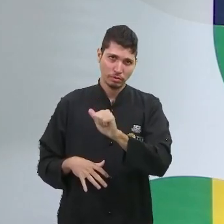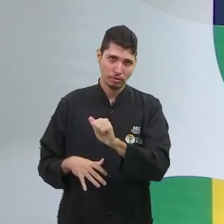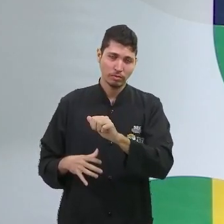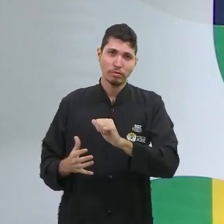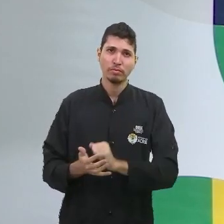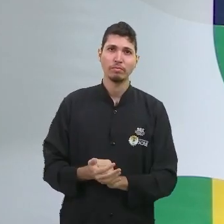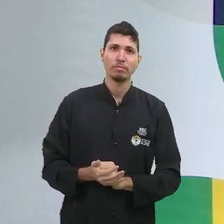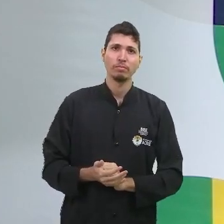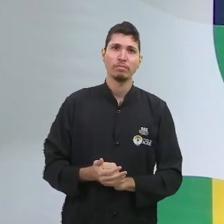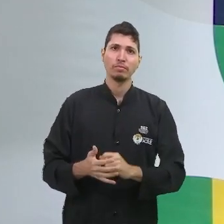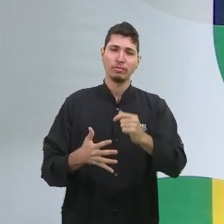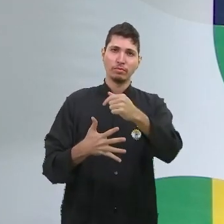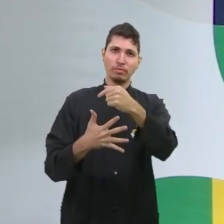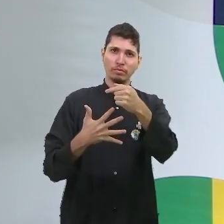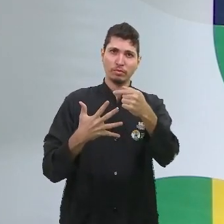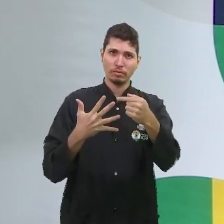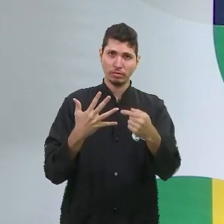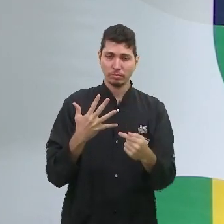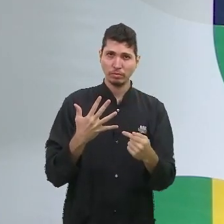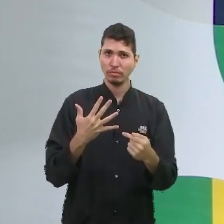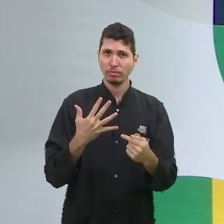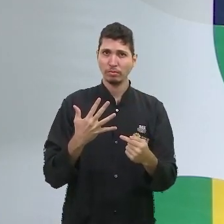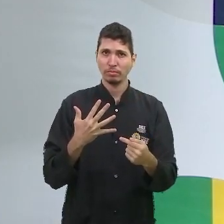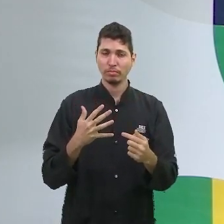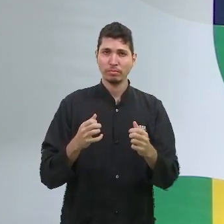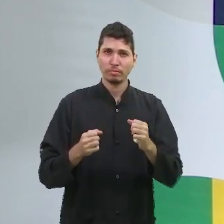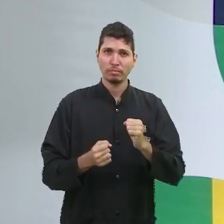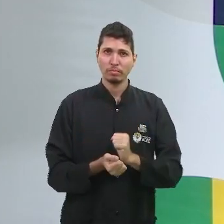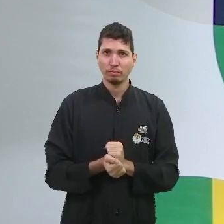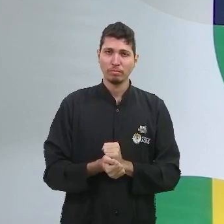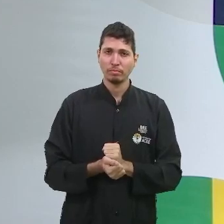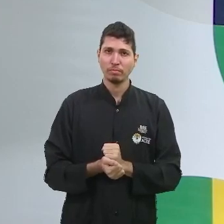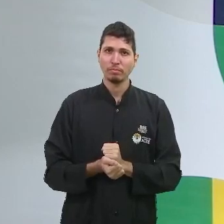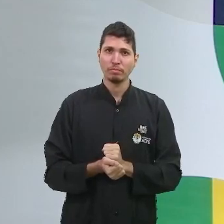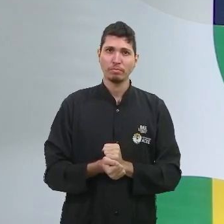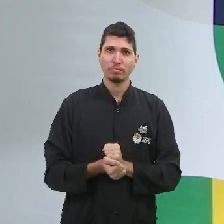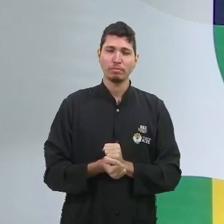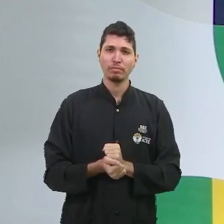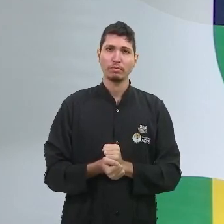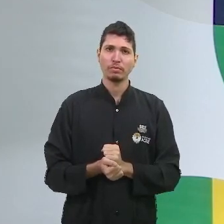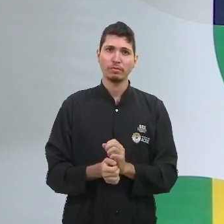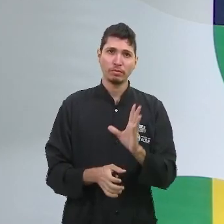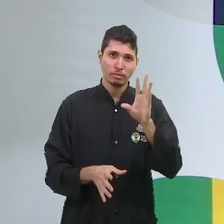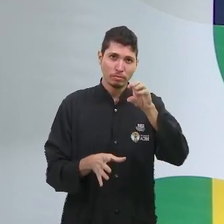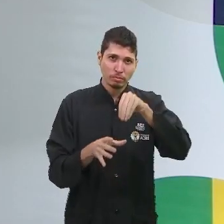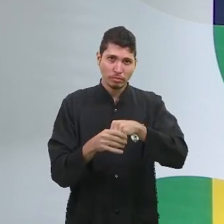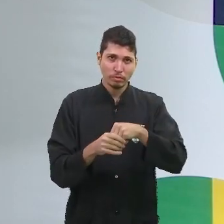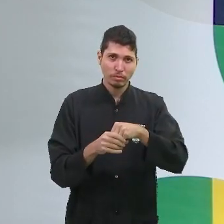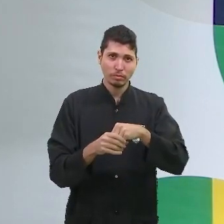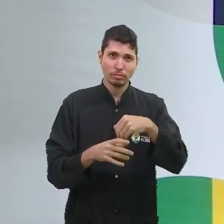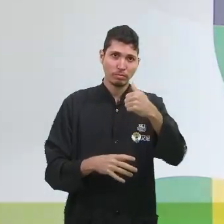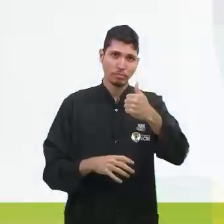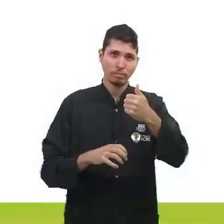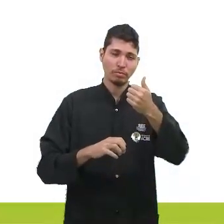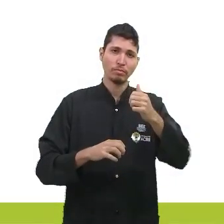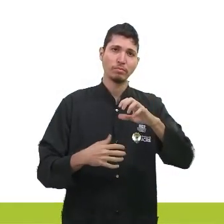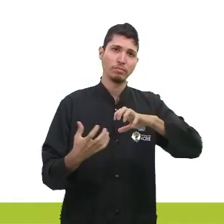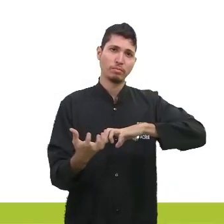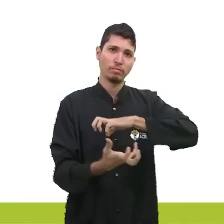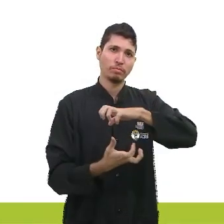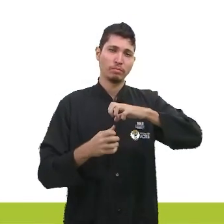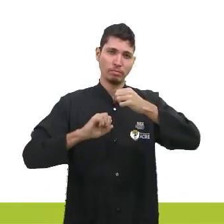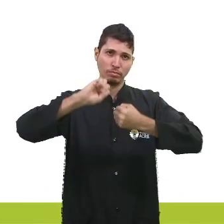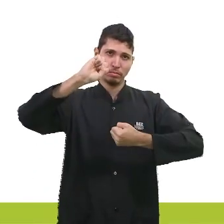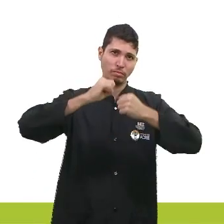que acabaram colaborando para esta primeira revolução industrial. Então, visualizem em tela o que é que nós podemos